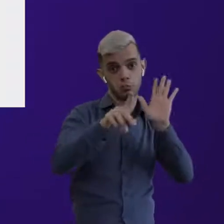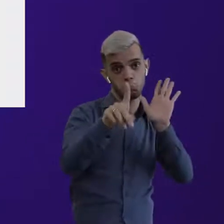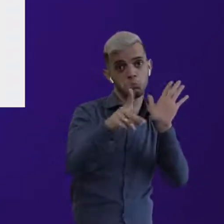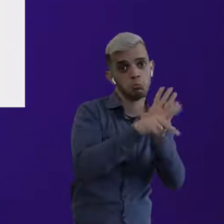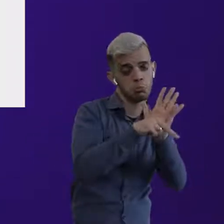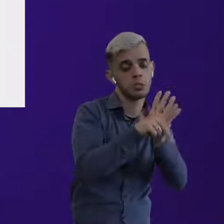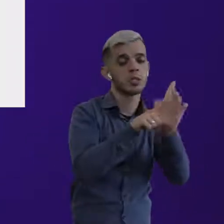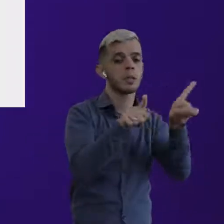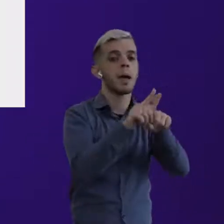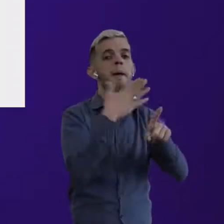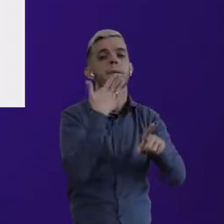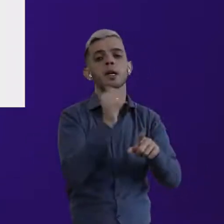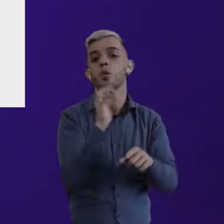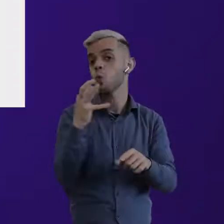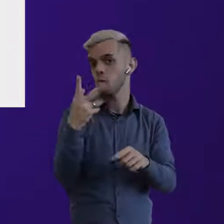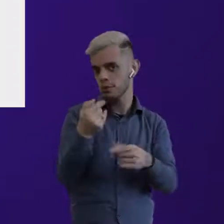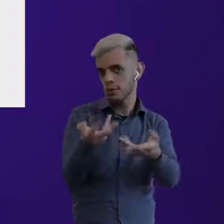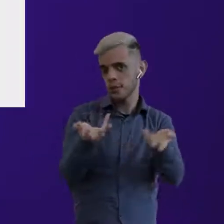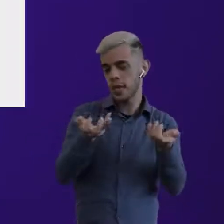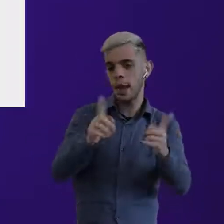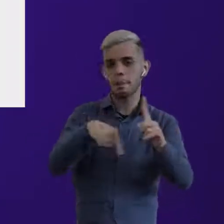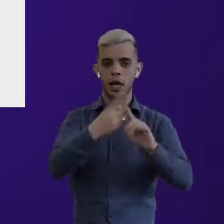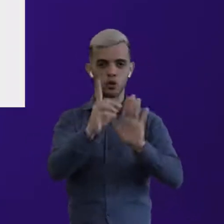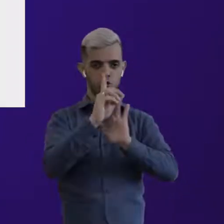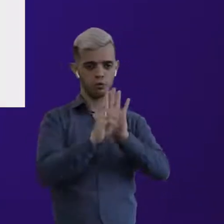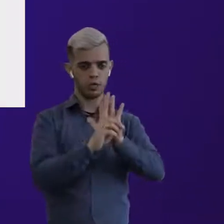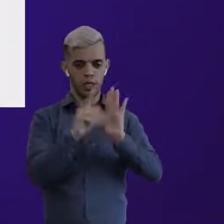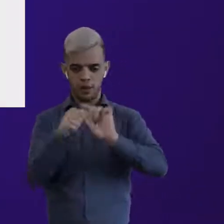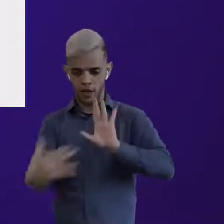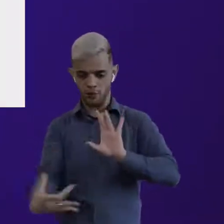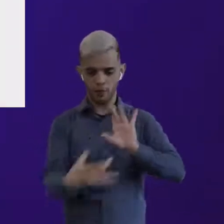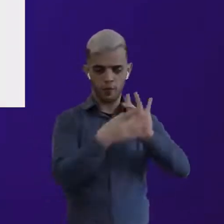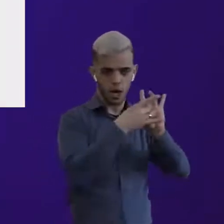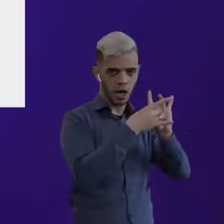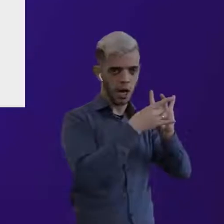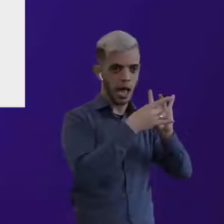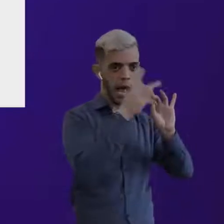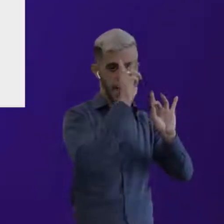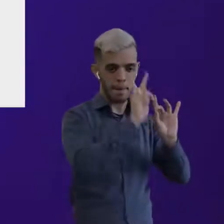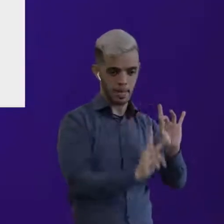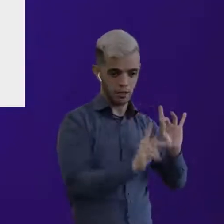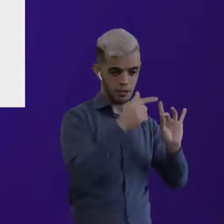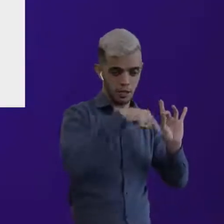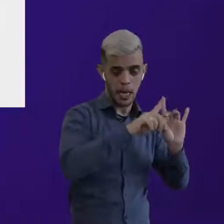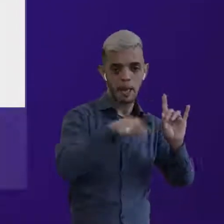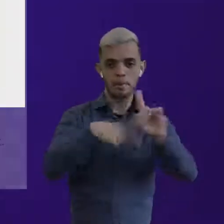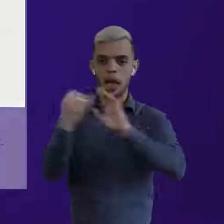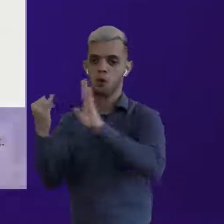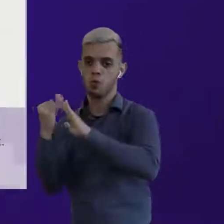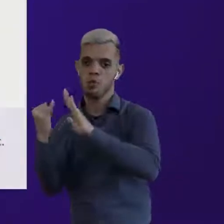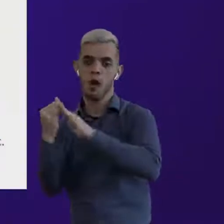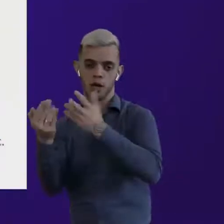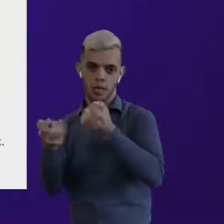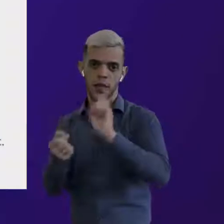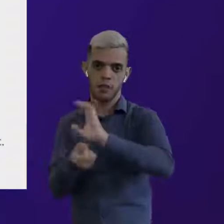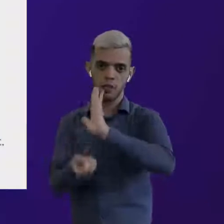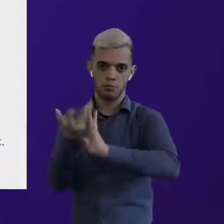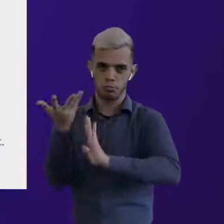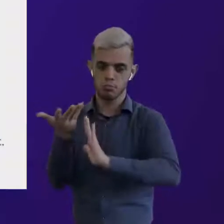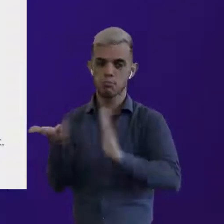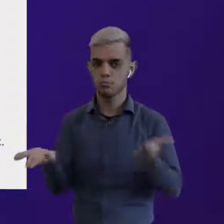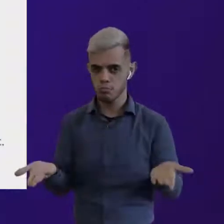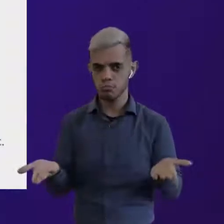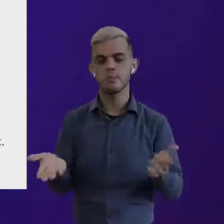quantidade de solo criado que ele pretende adquirir e um documento que vincule esse adquirente ao empreendimento que ele está